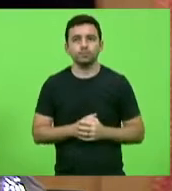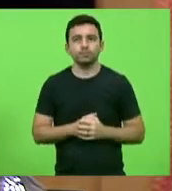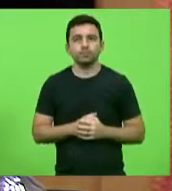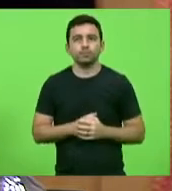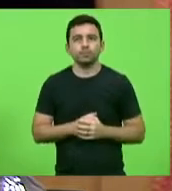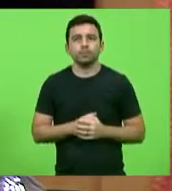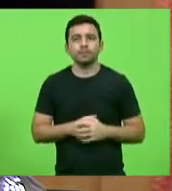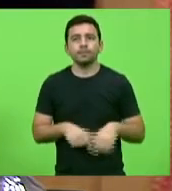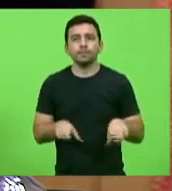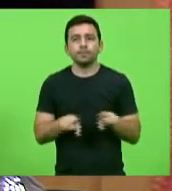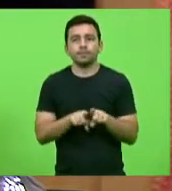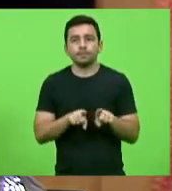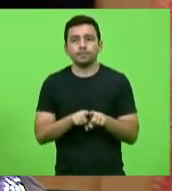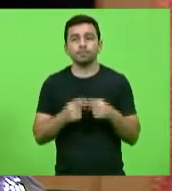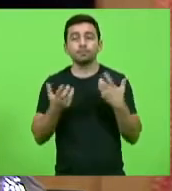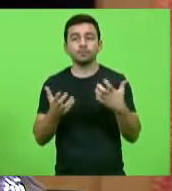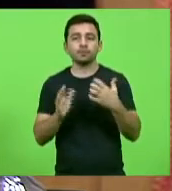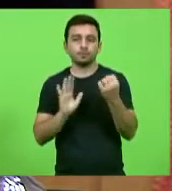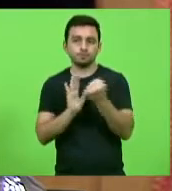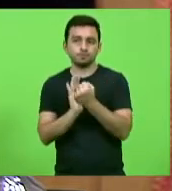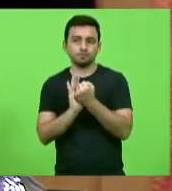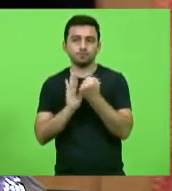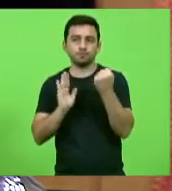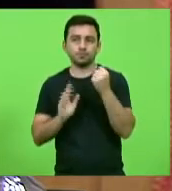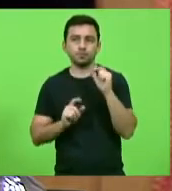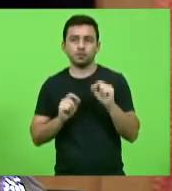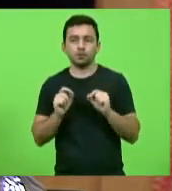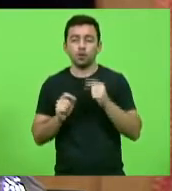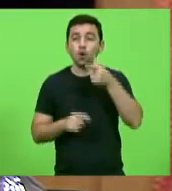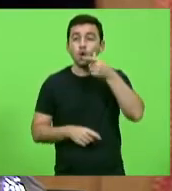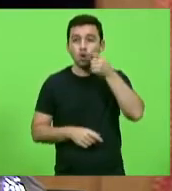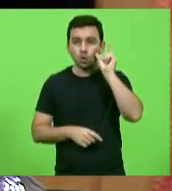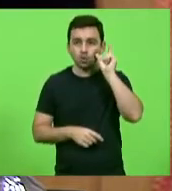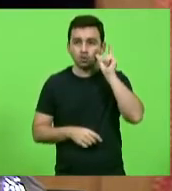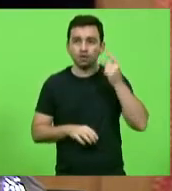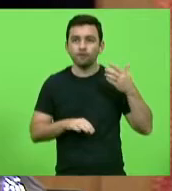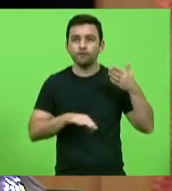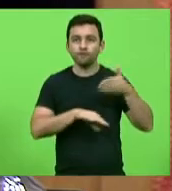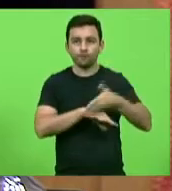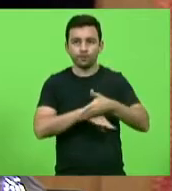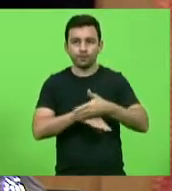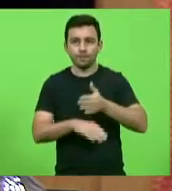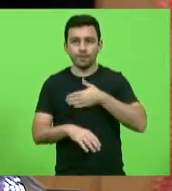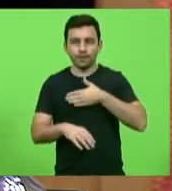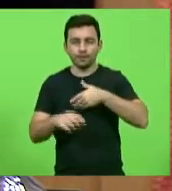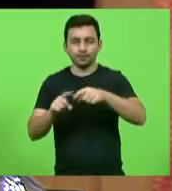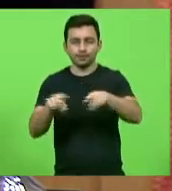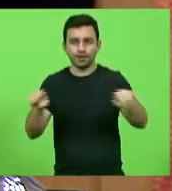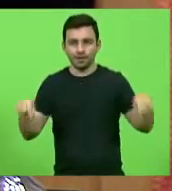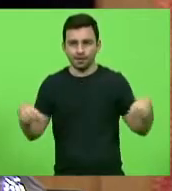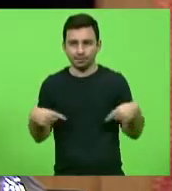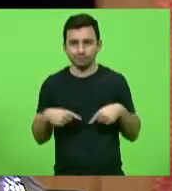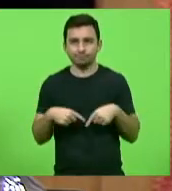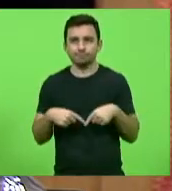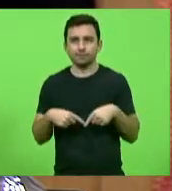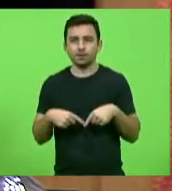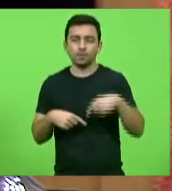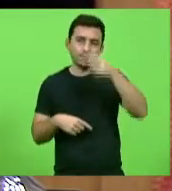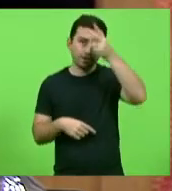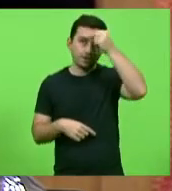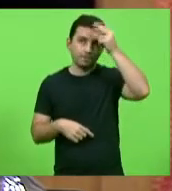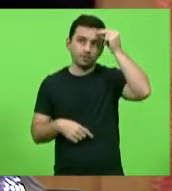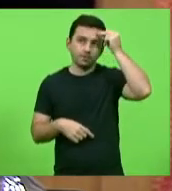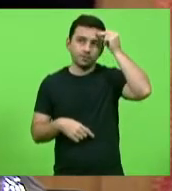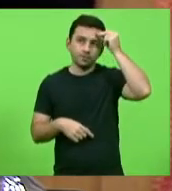E também quero registrar onde estive em nosso gabinete o prefeito